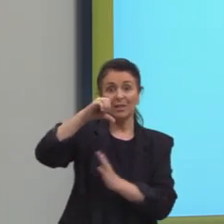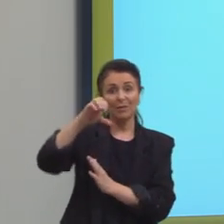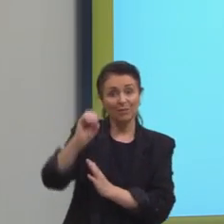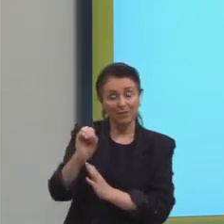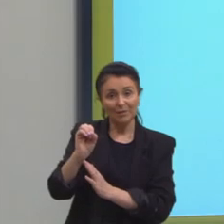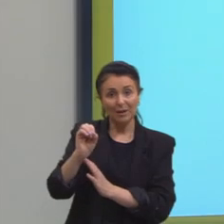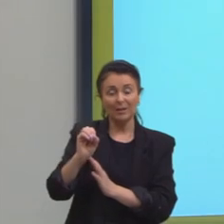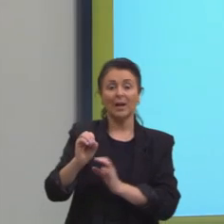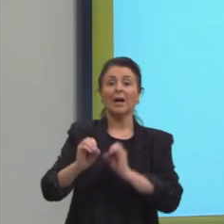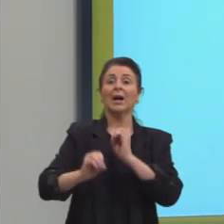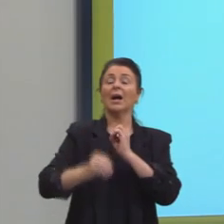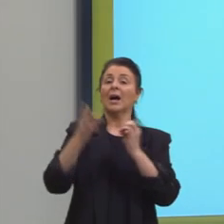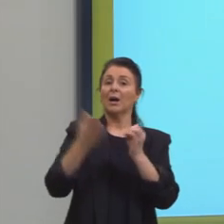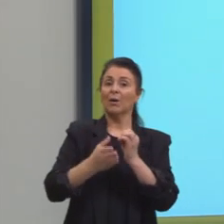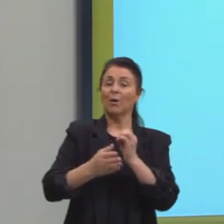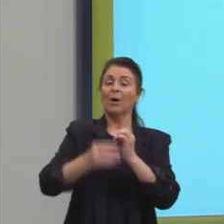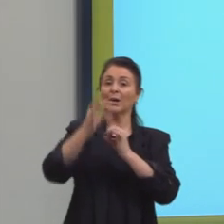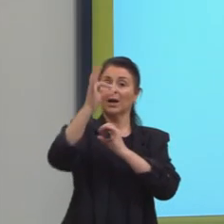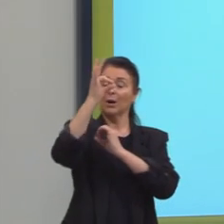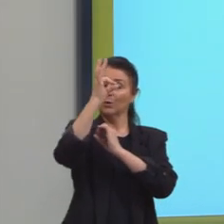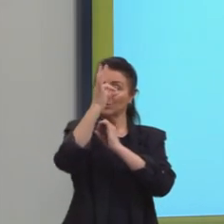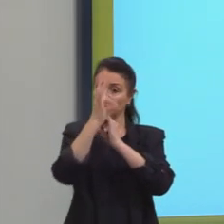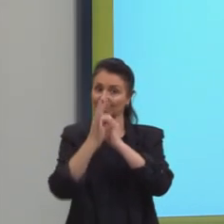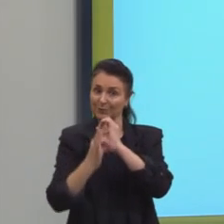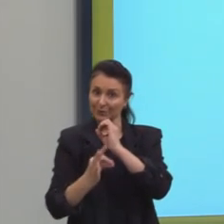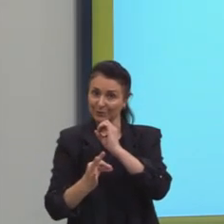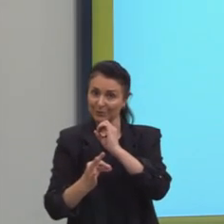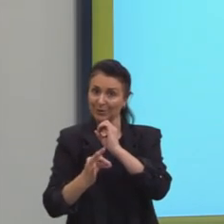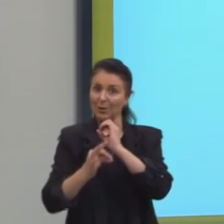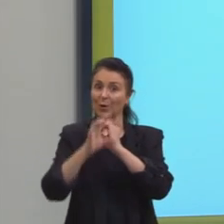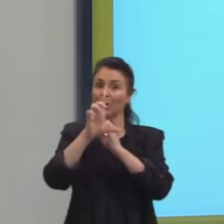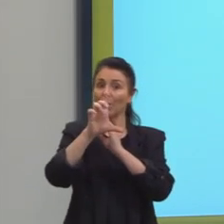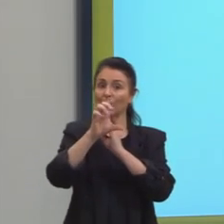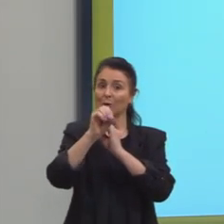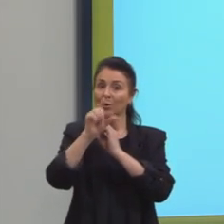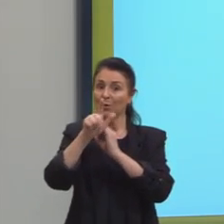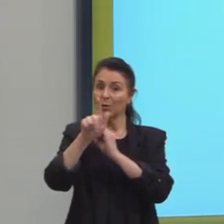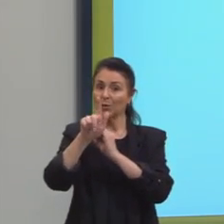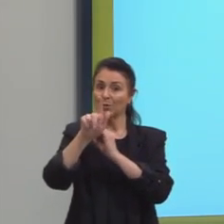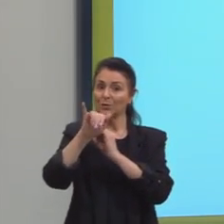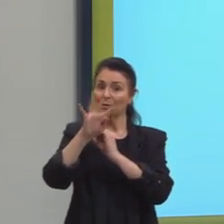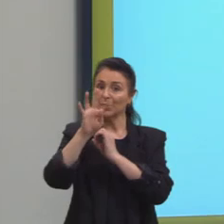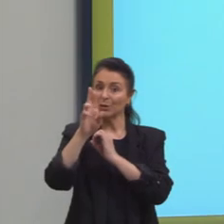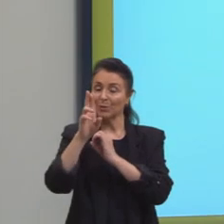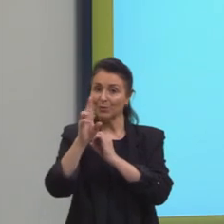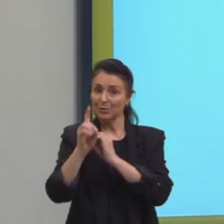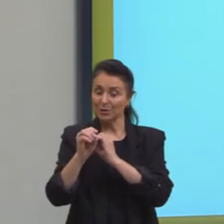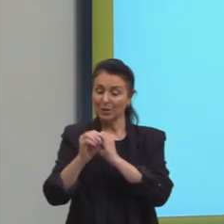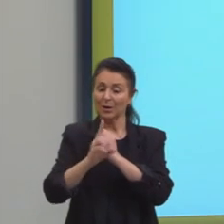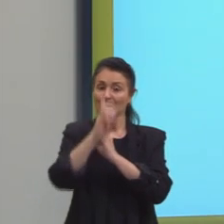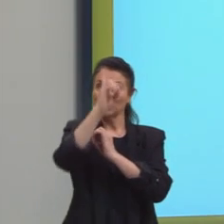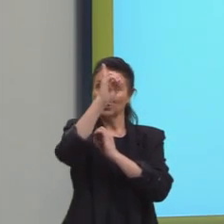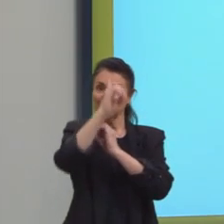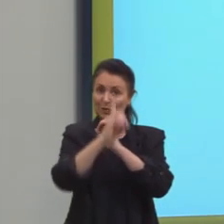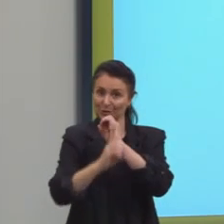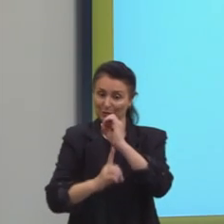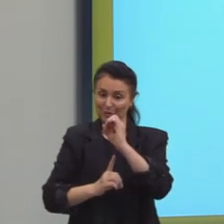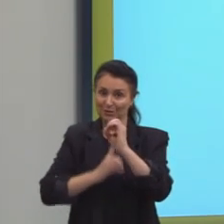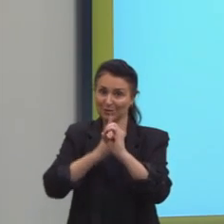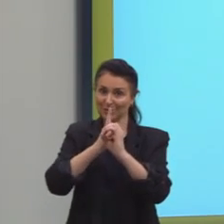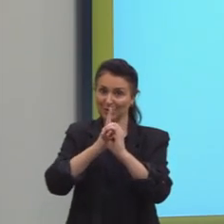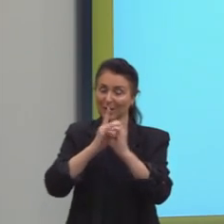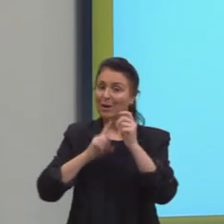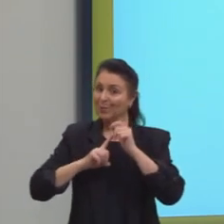meridianos são as linhas verticais ou simplesmente longitude. O meridiano principal é o meridiano de Greenwich,